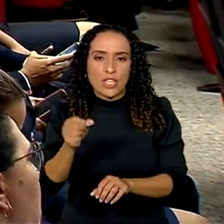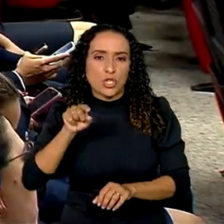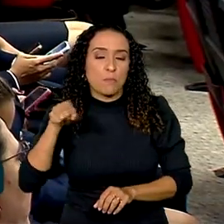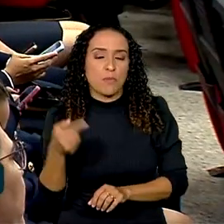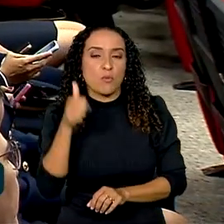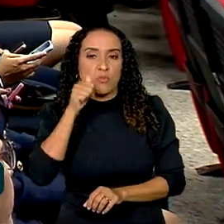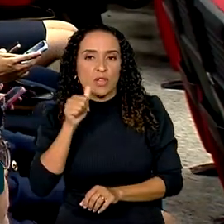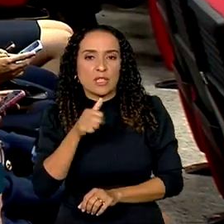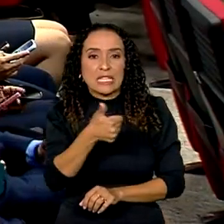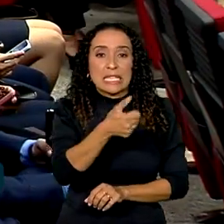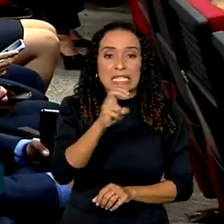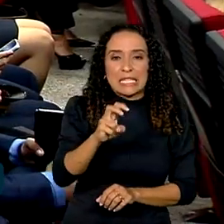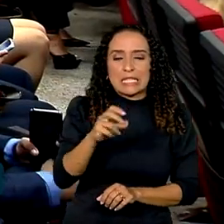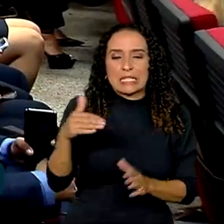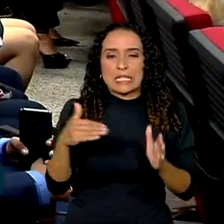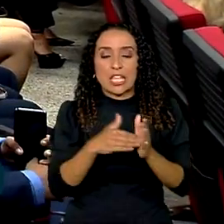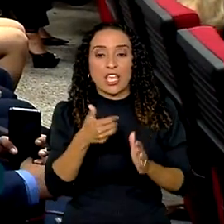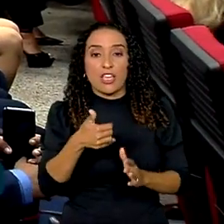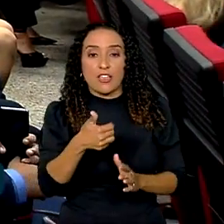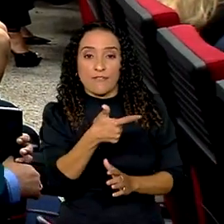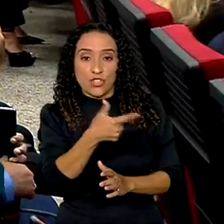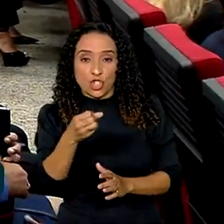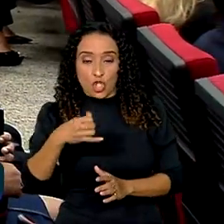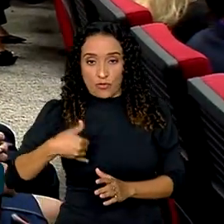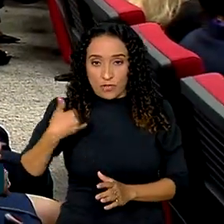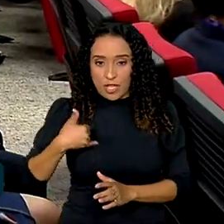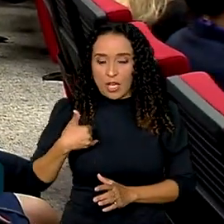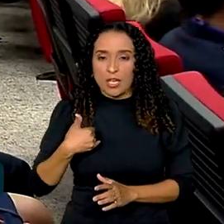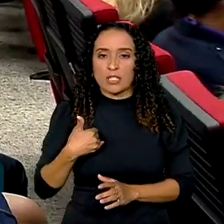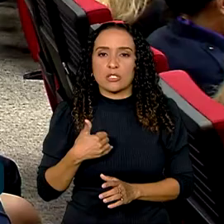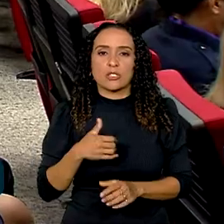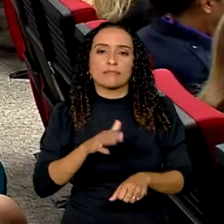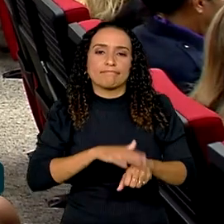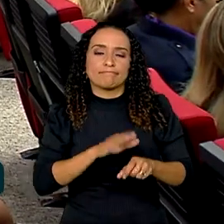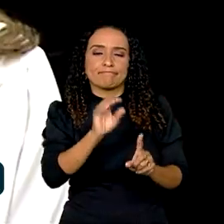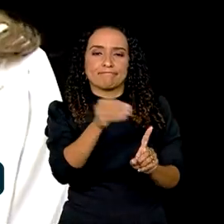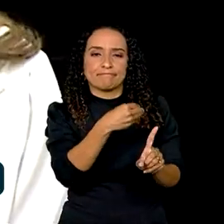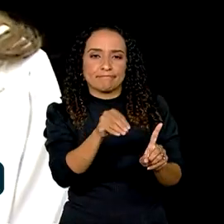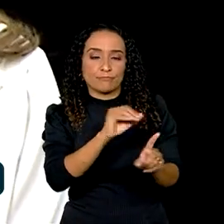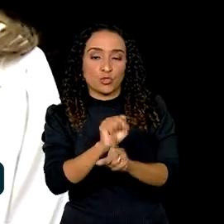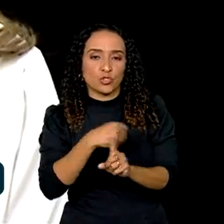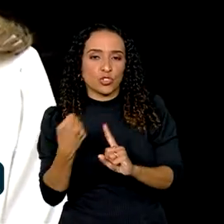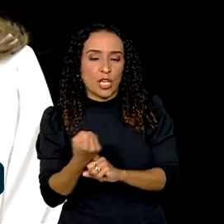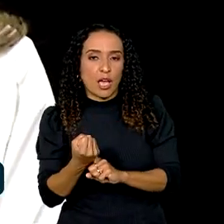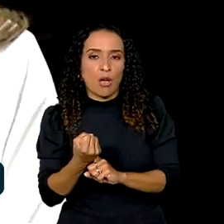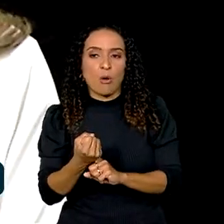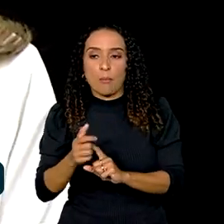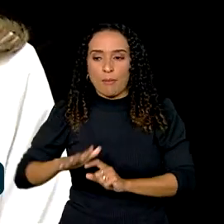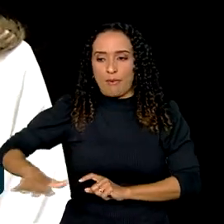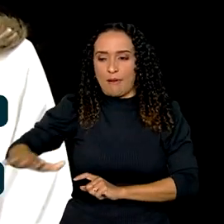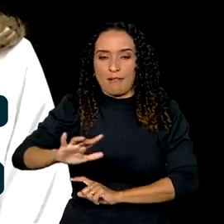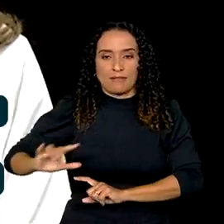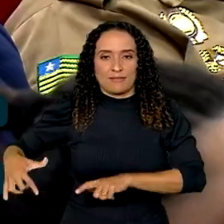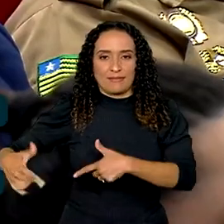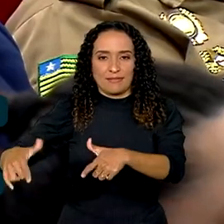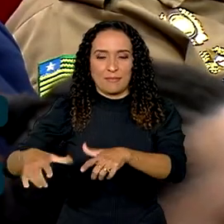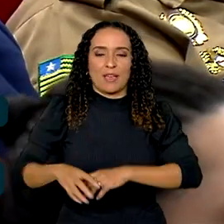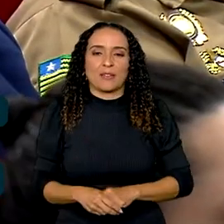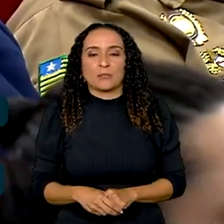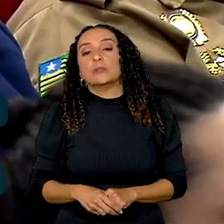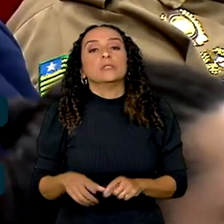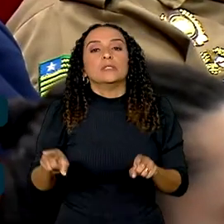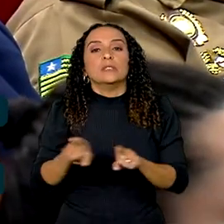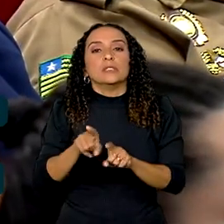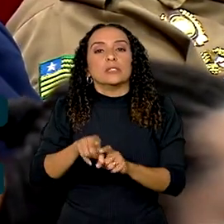15 a 29 anos em situação de vulnerabilidade social para o mercado de trabalho e